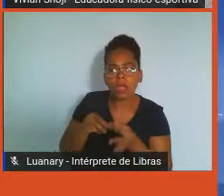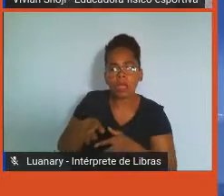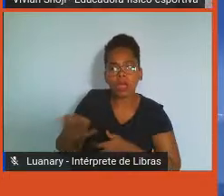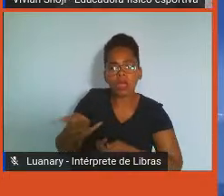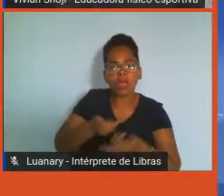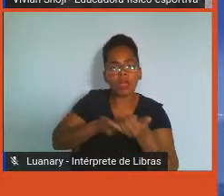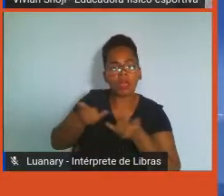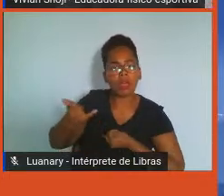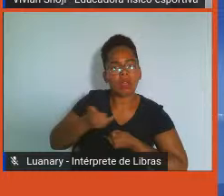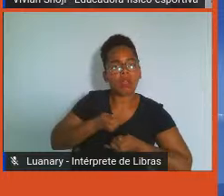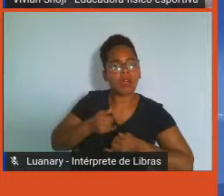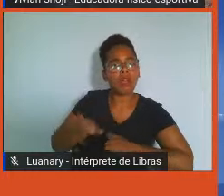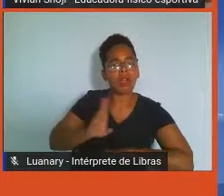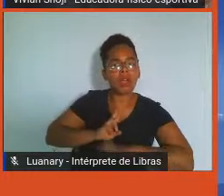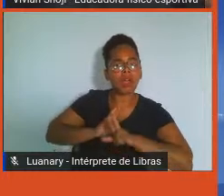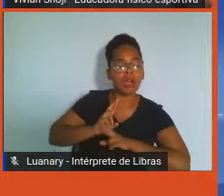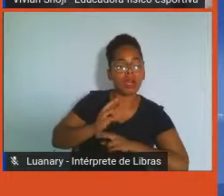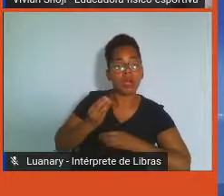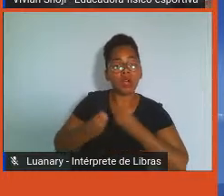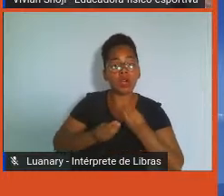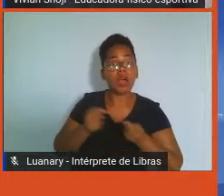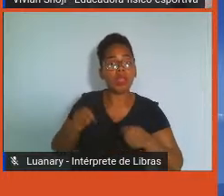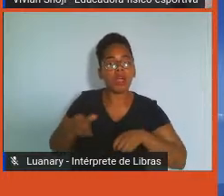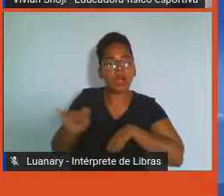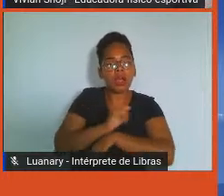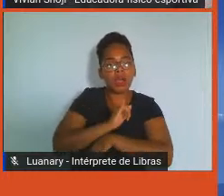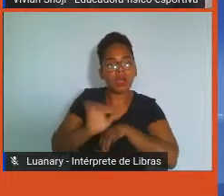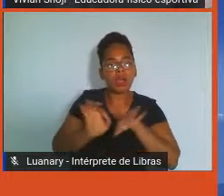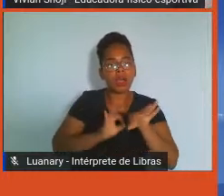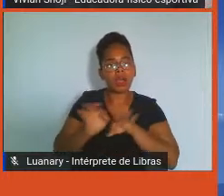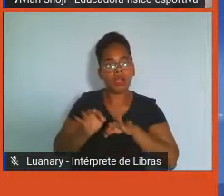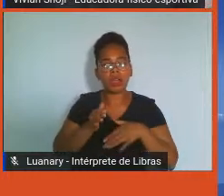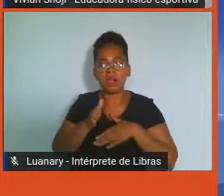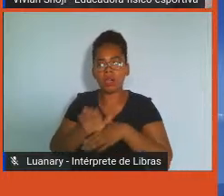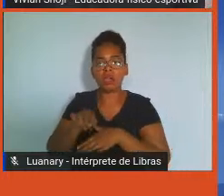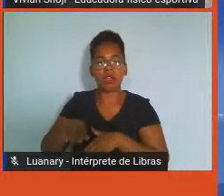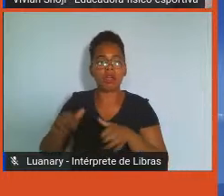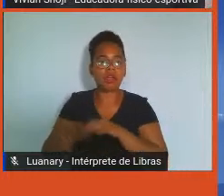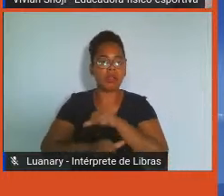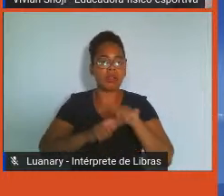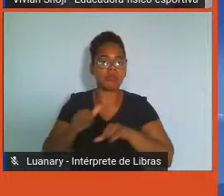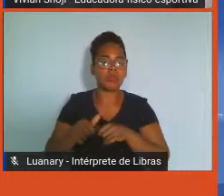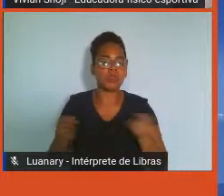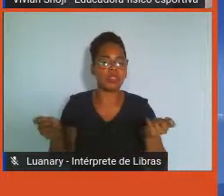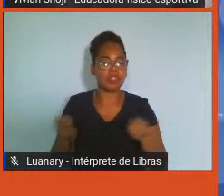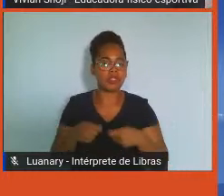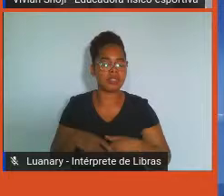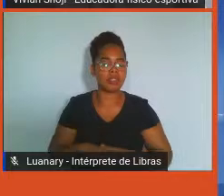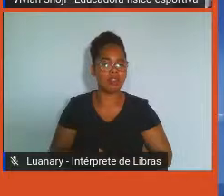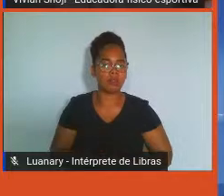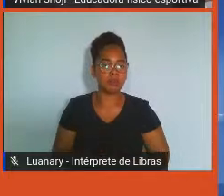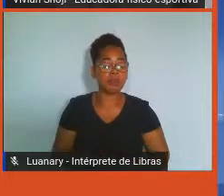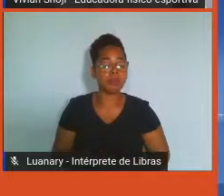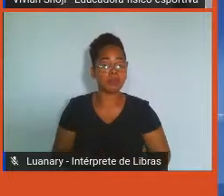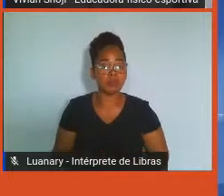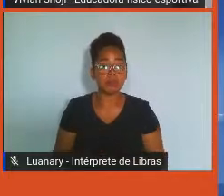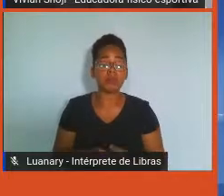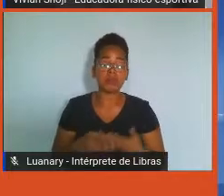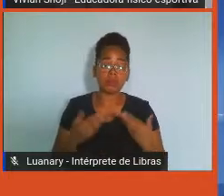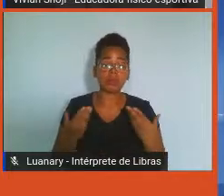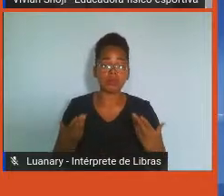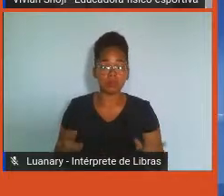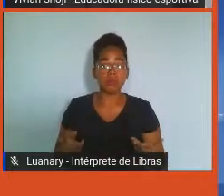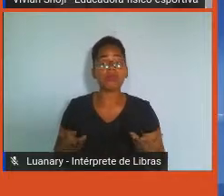seja mais efetiva, mesmo que seja gradualmente, em pequenos passos, vai ser muito mais efetiva, né, e nós,